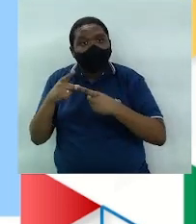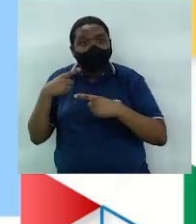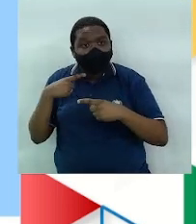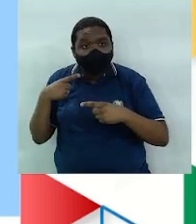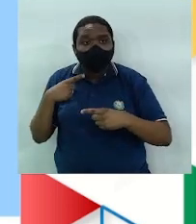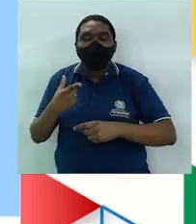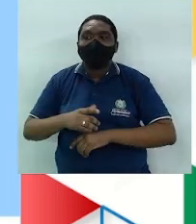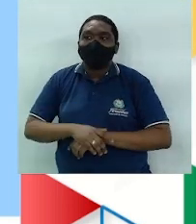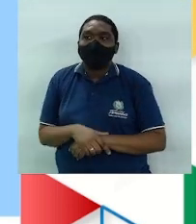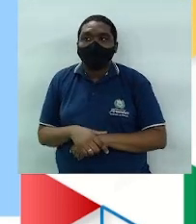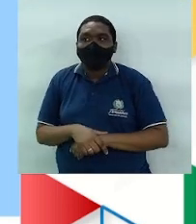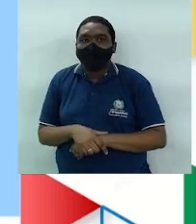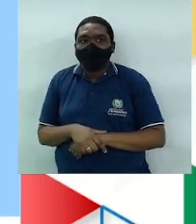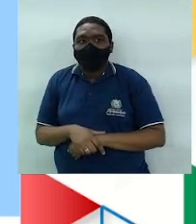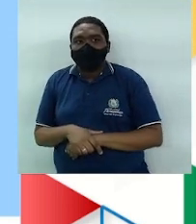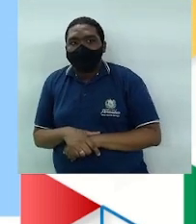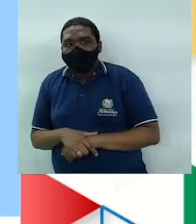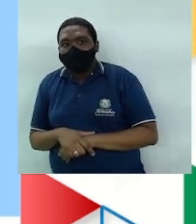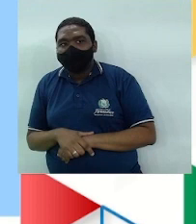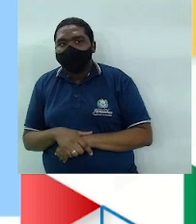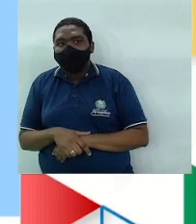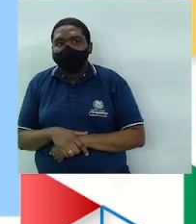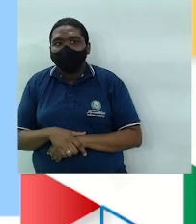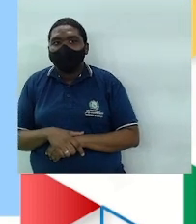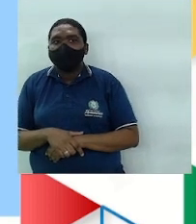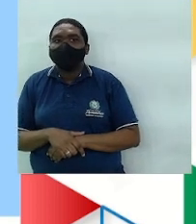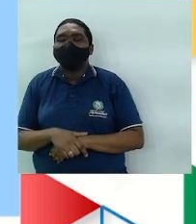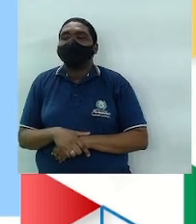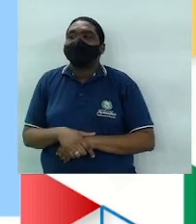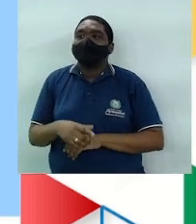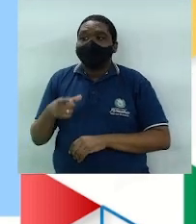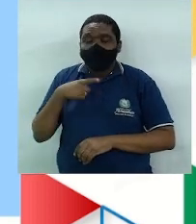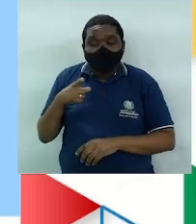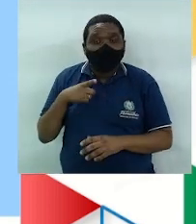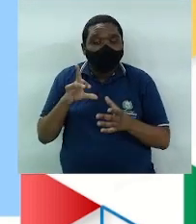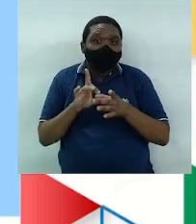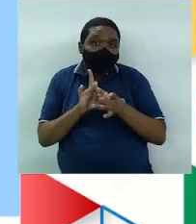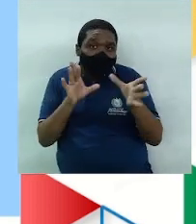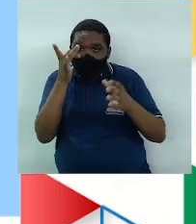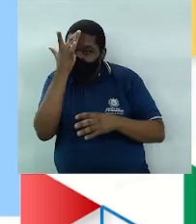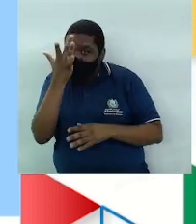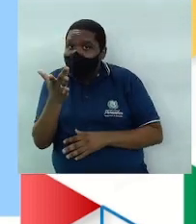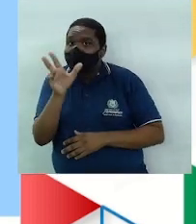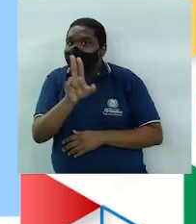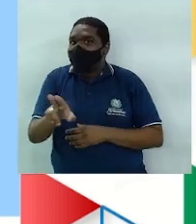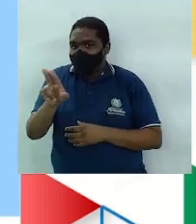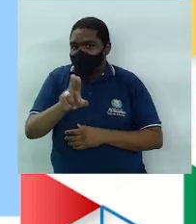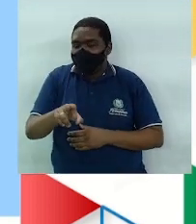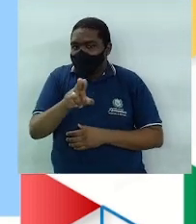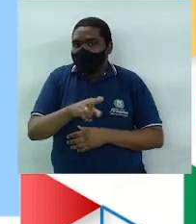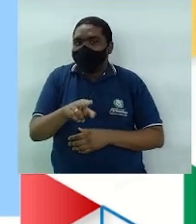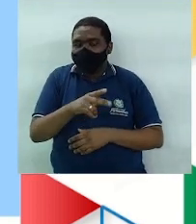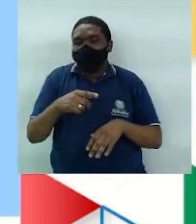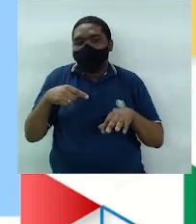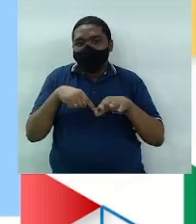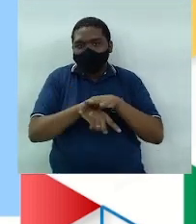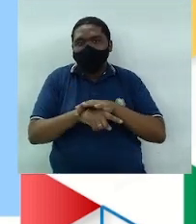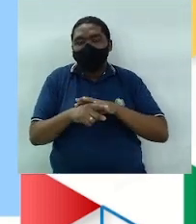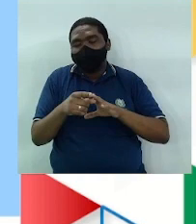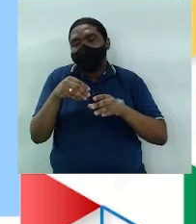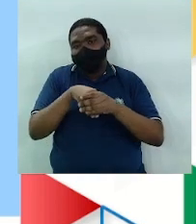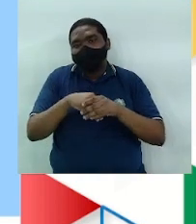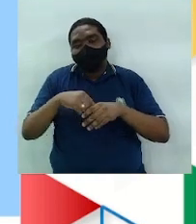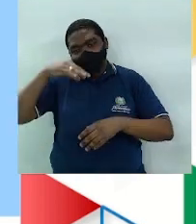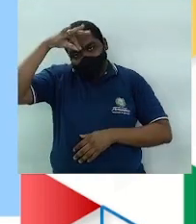poliuterano, que fica solto, facilitando a colocação do preservativo e na sua fixação da